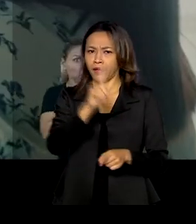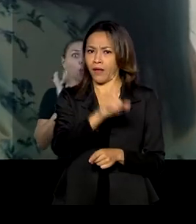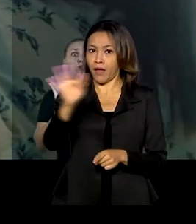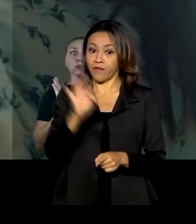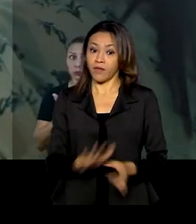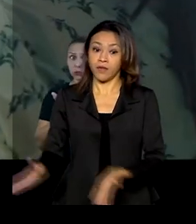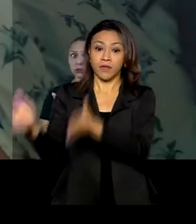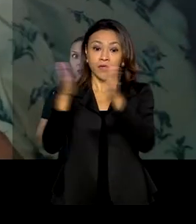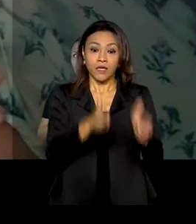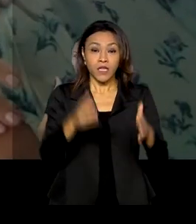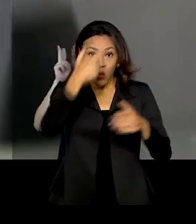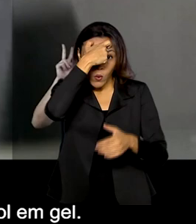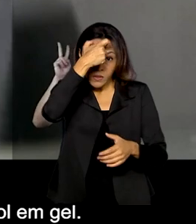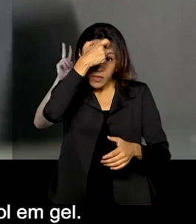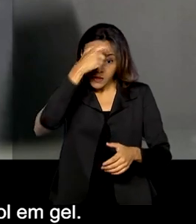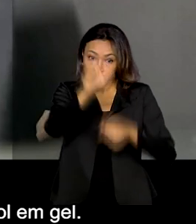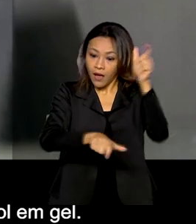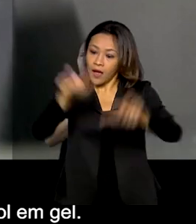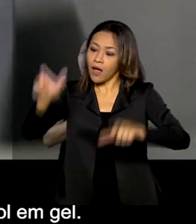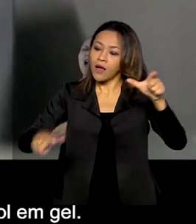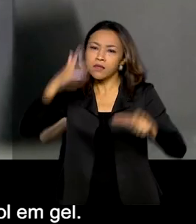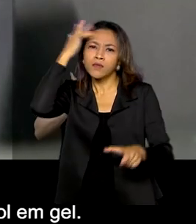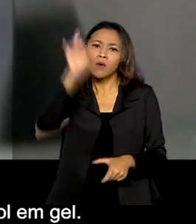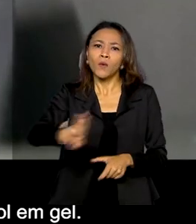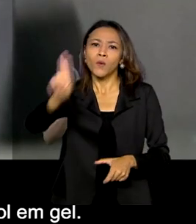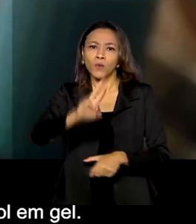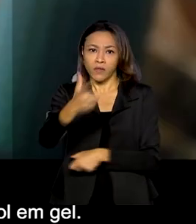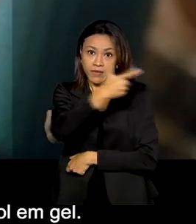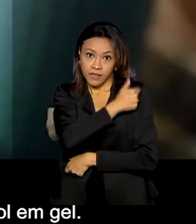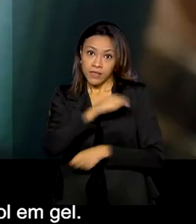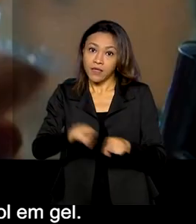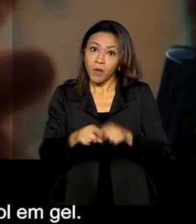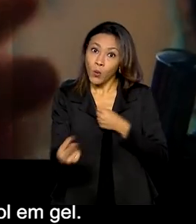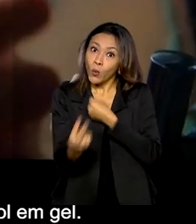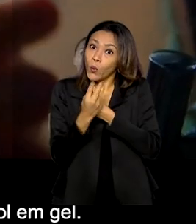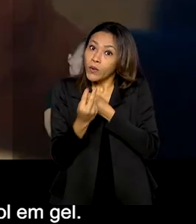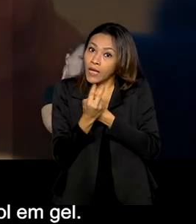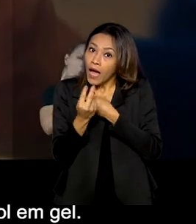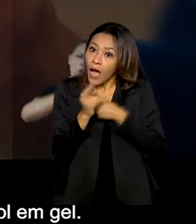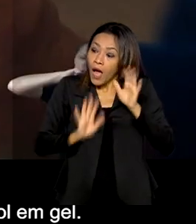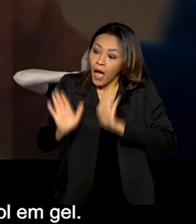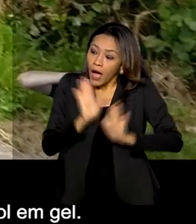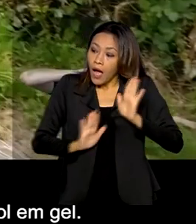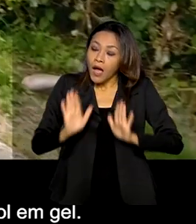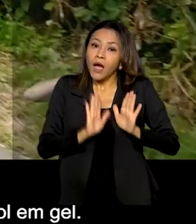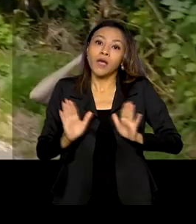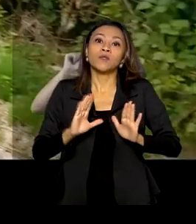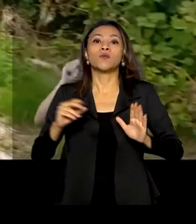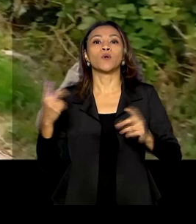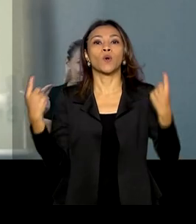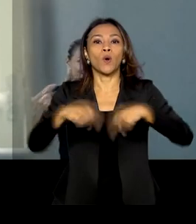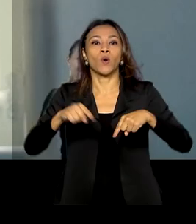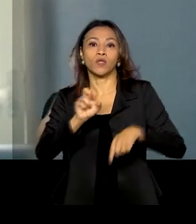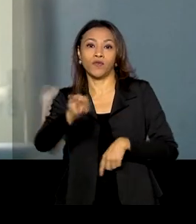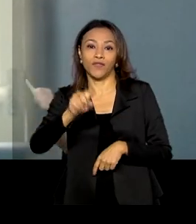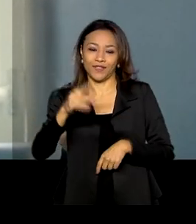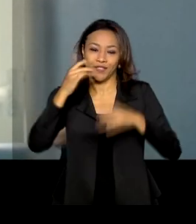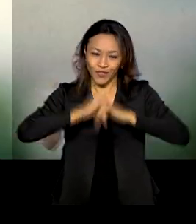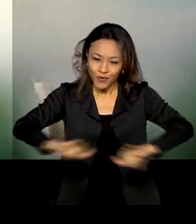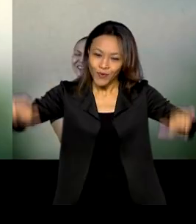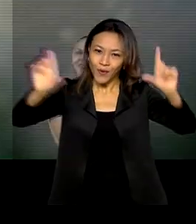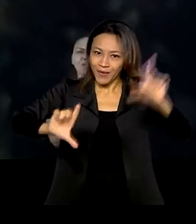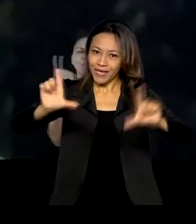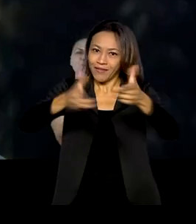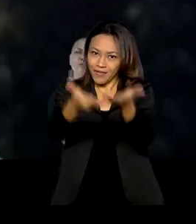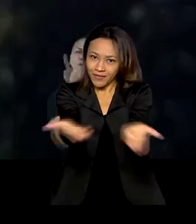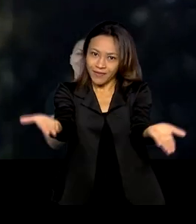população sobre a importância da vacina e de manter os cuidados contra a Covid-19, o Ministério lançou esta campanha para a